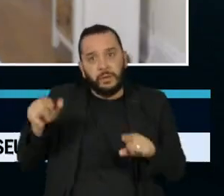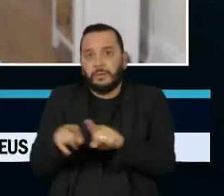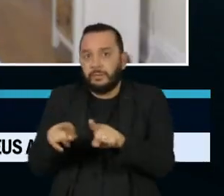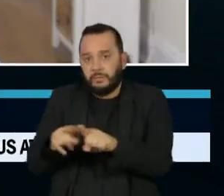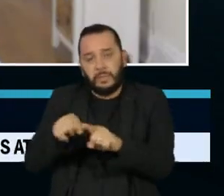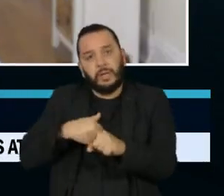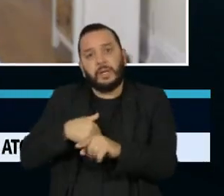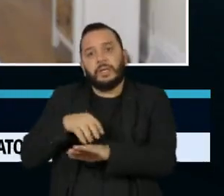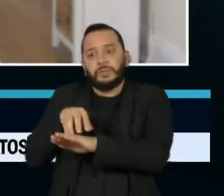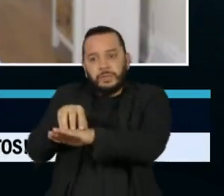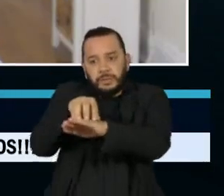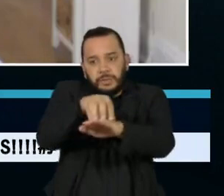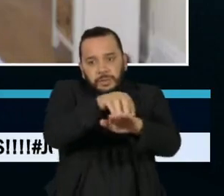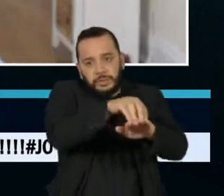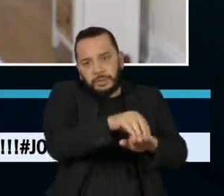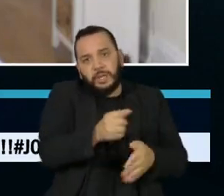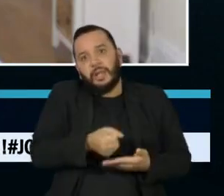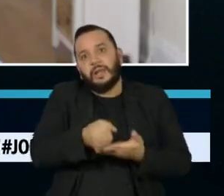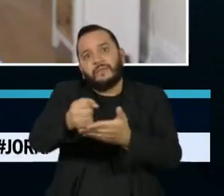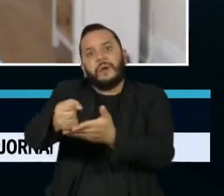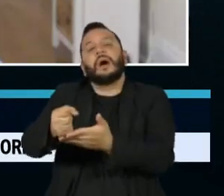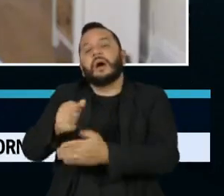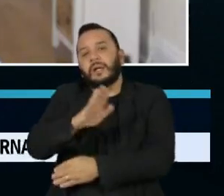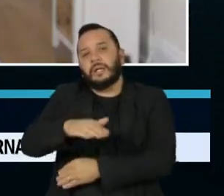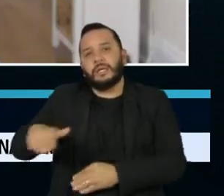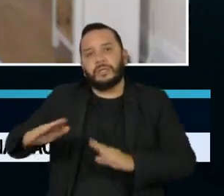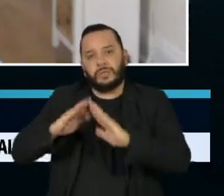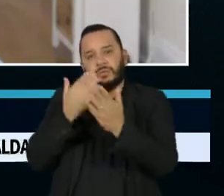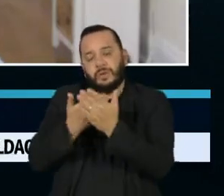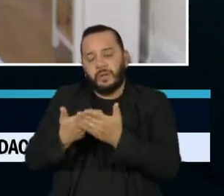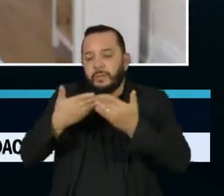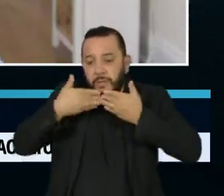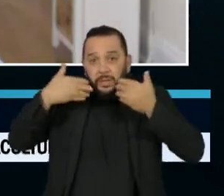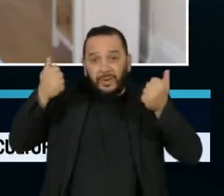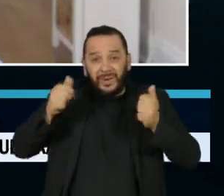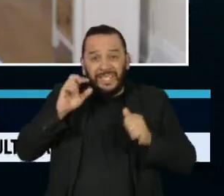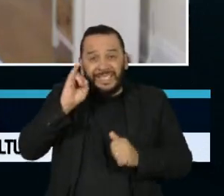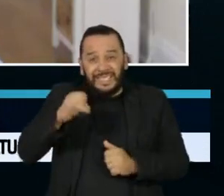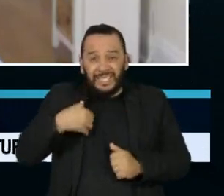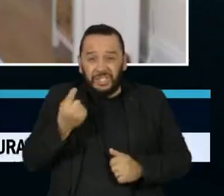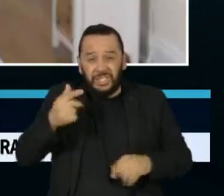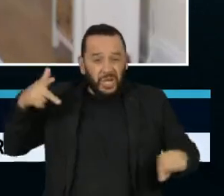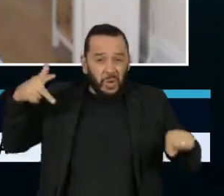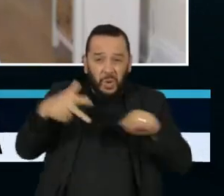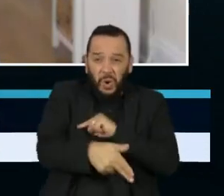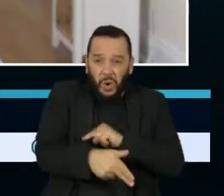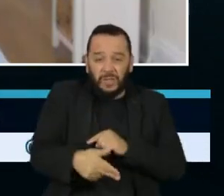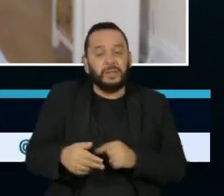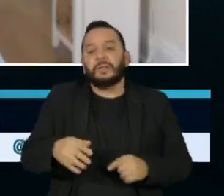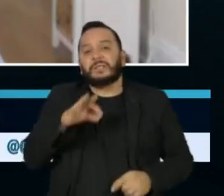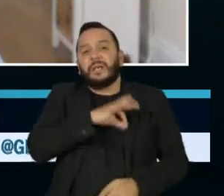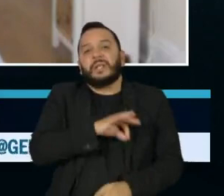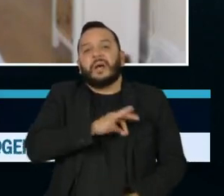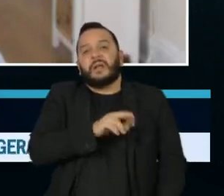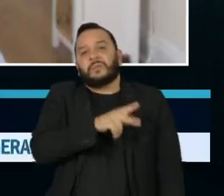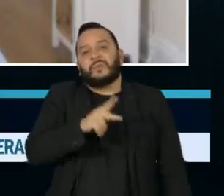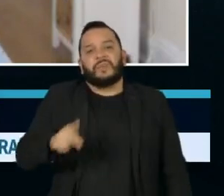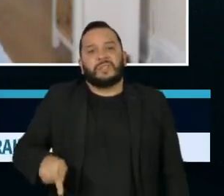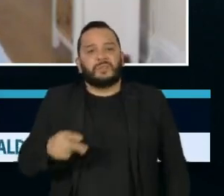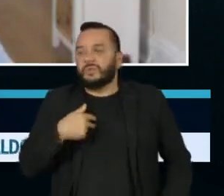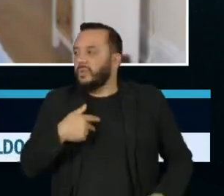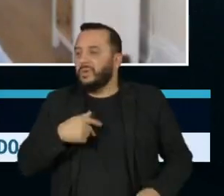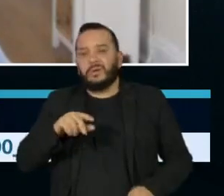recursos na educação básica, a gente tem escolas com menores condições, a gente tem professores menos valorizados, a gente acaba tendo